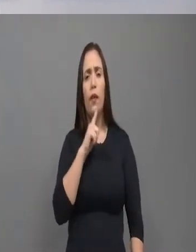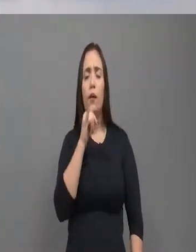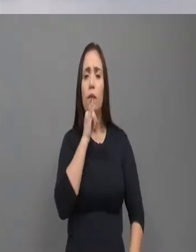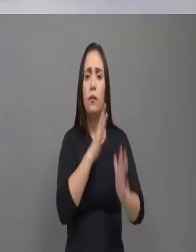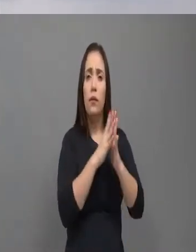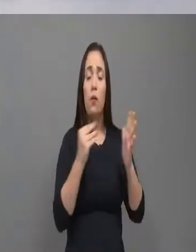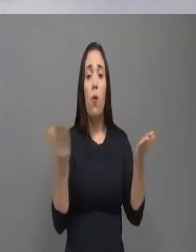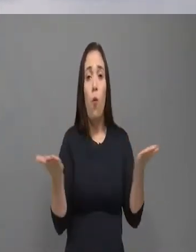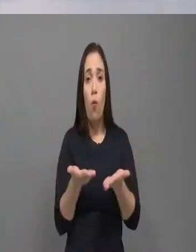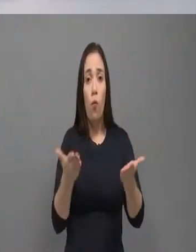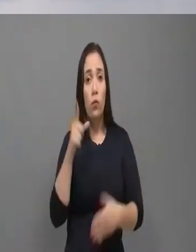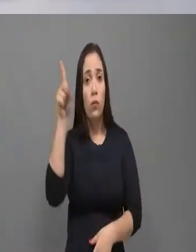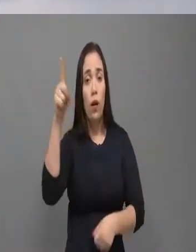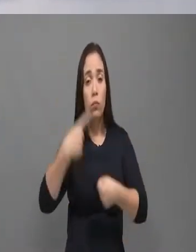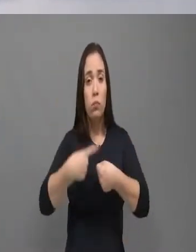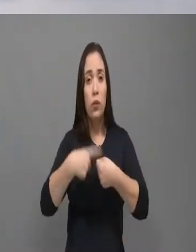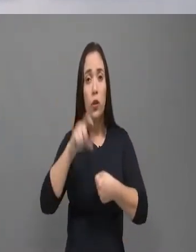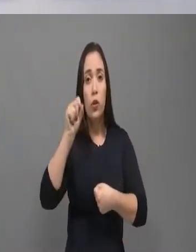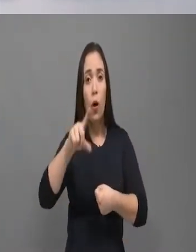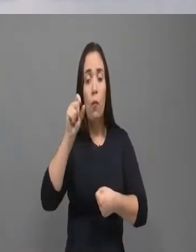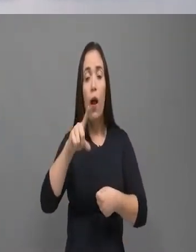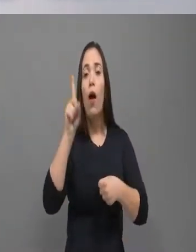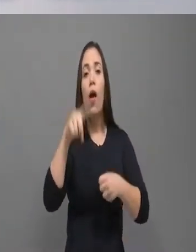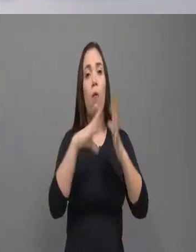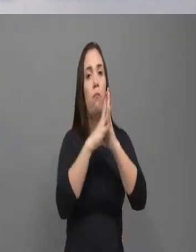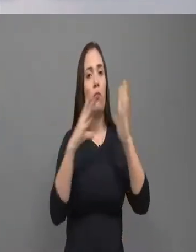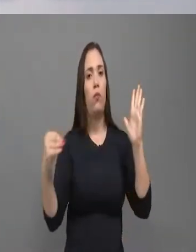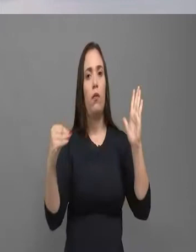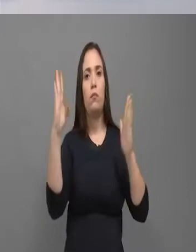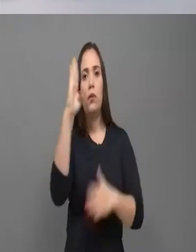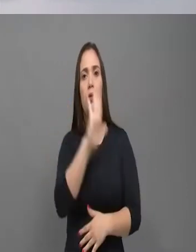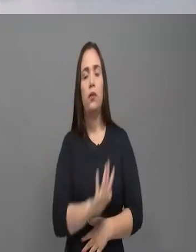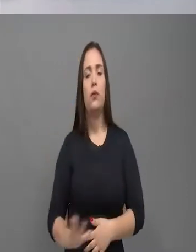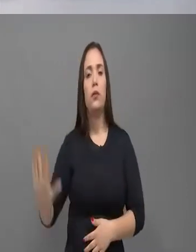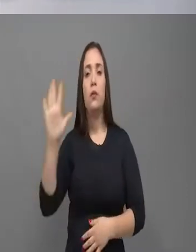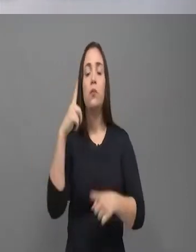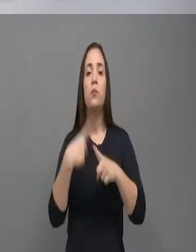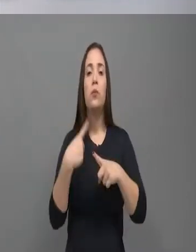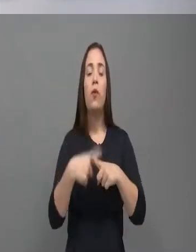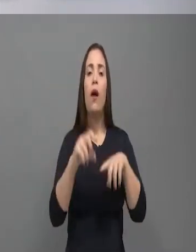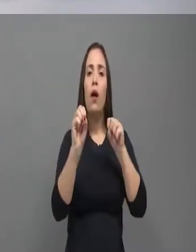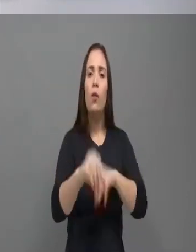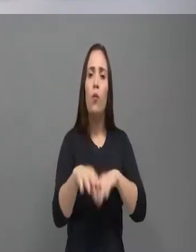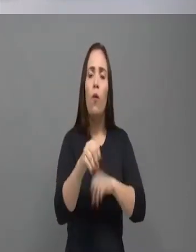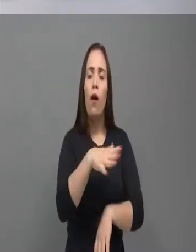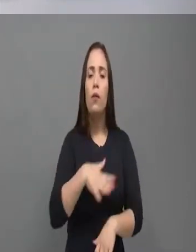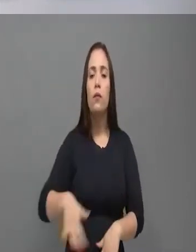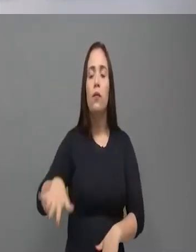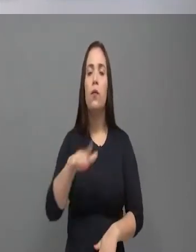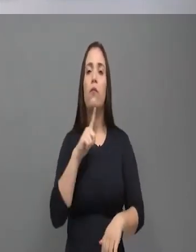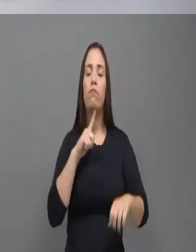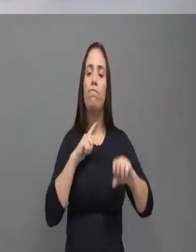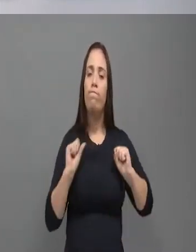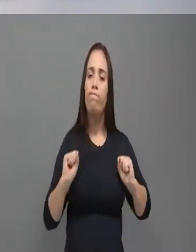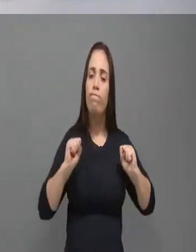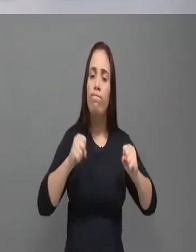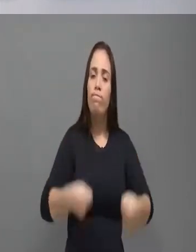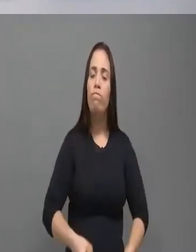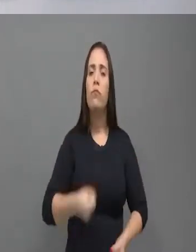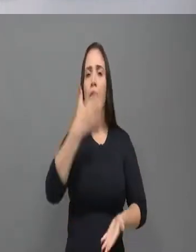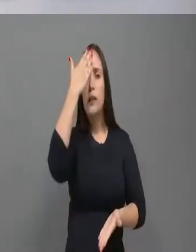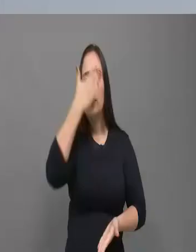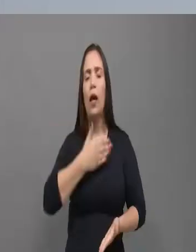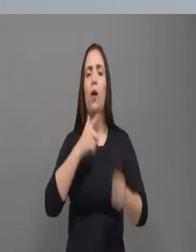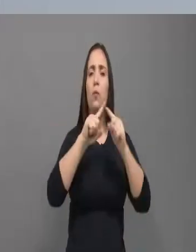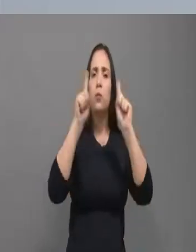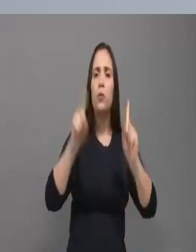Isso é o que deve ser feito todos os Estados da Federação do nosso país. No seu Vila Velha,